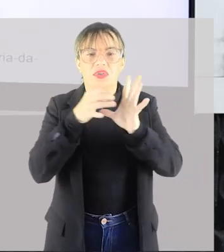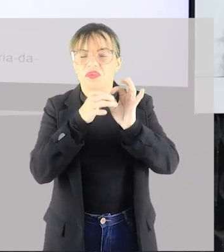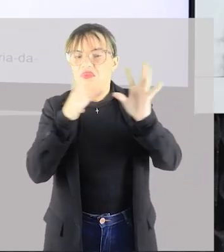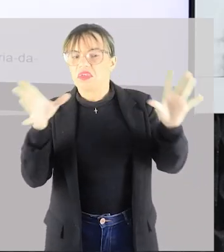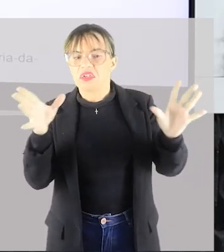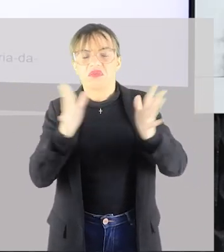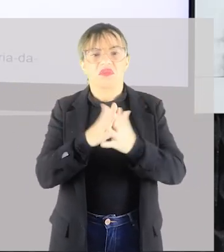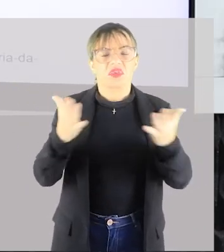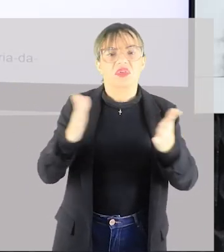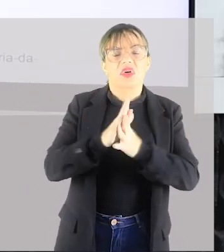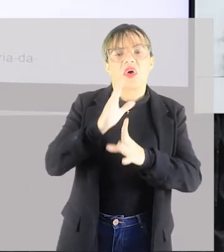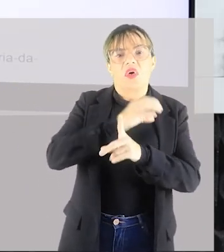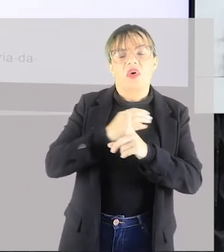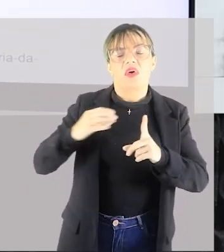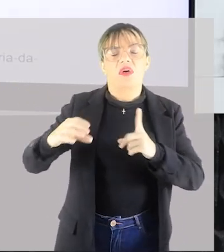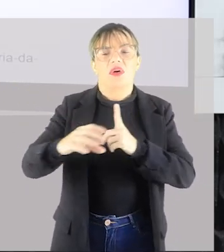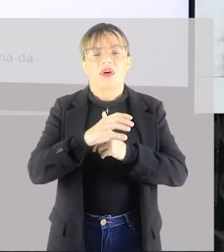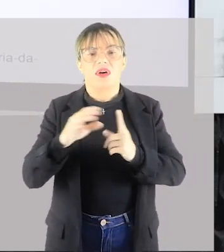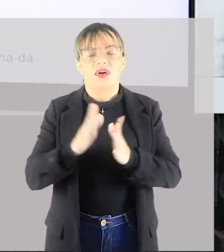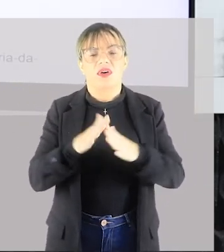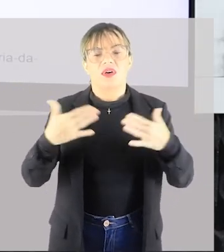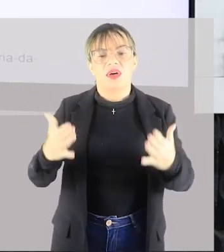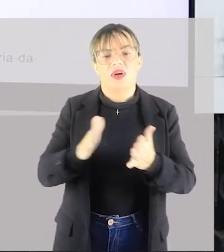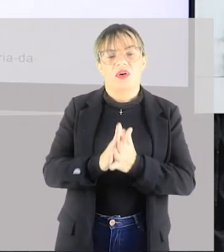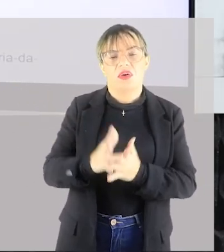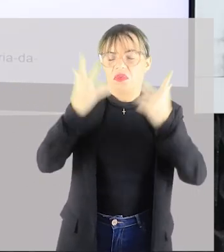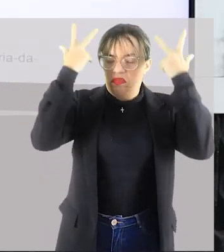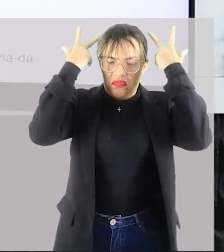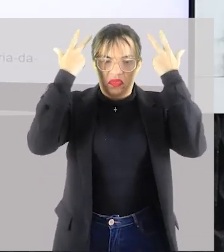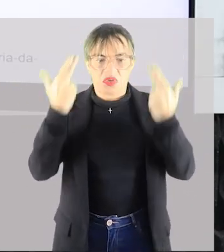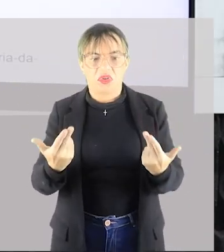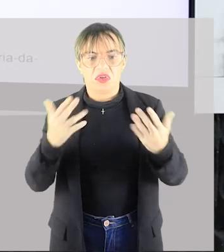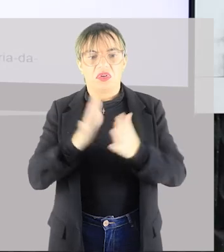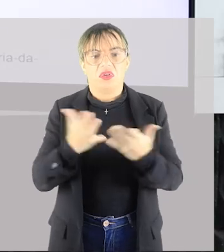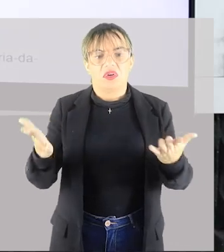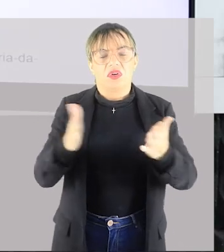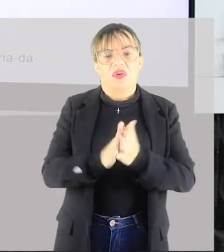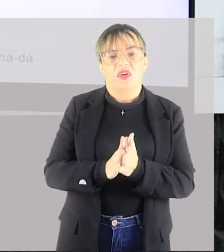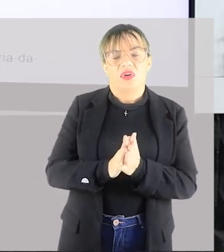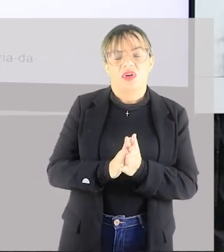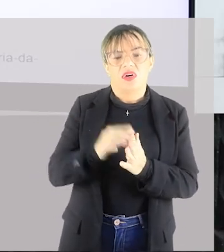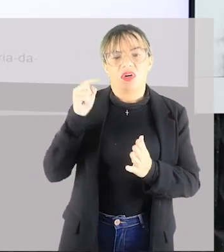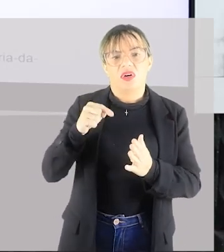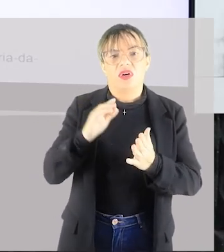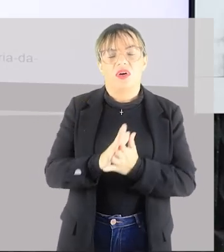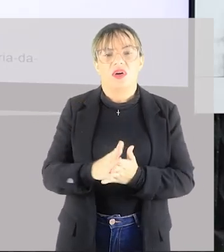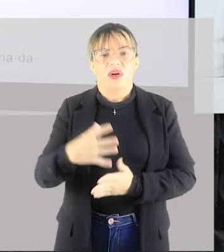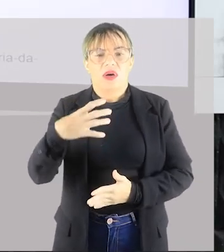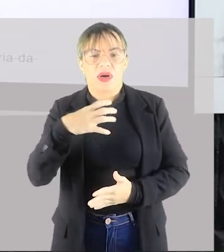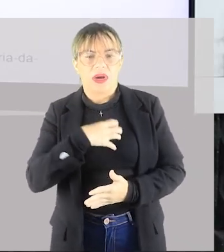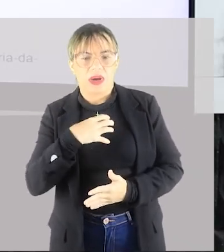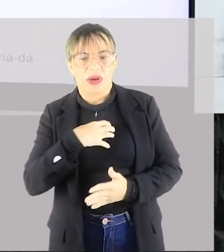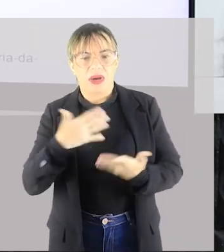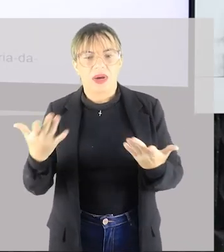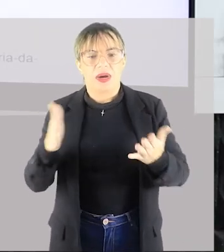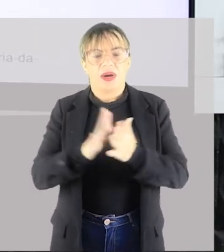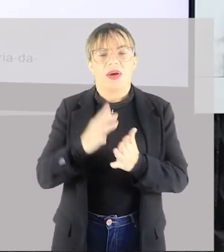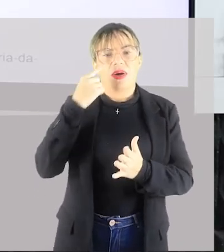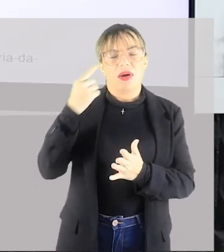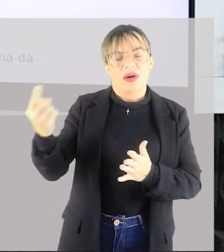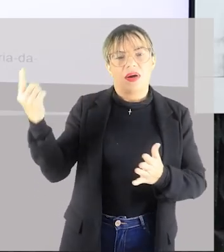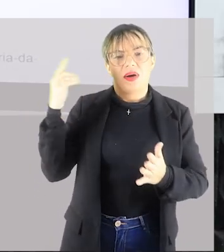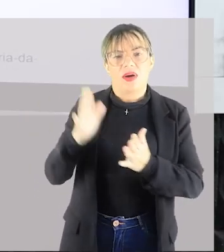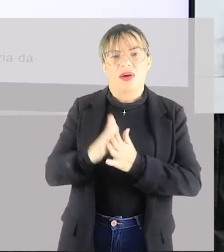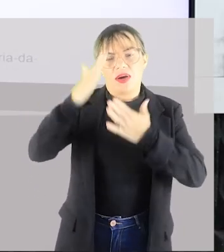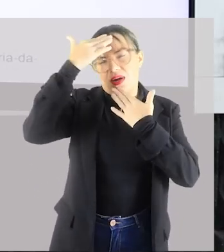rituais, algo natural, algo instintivo, como forma de agradecimento à